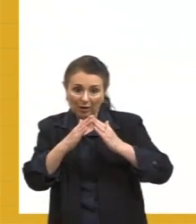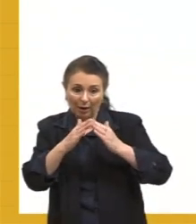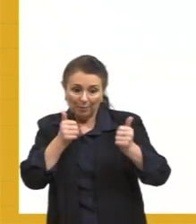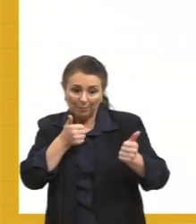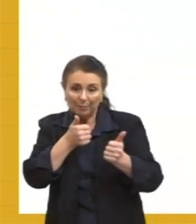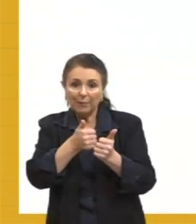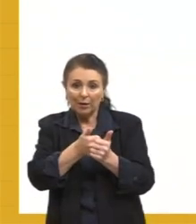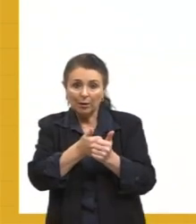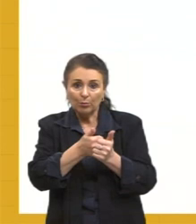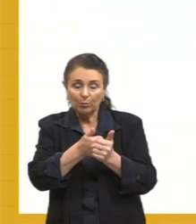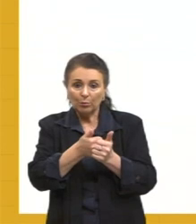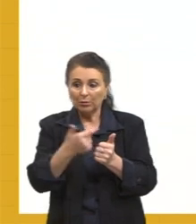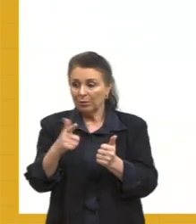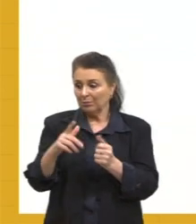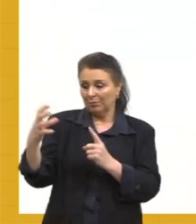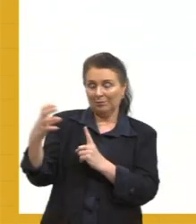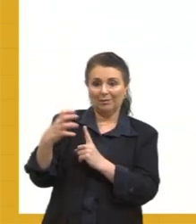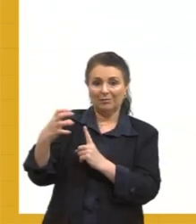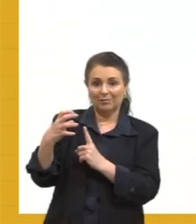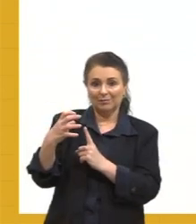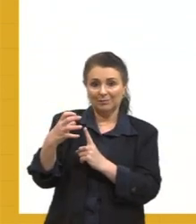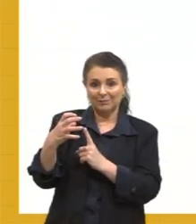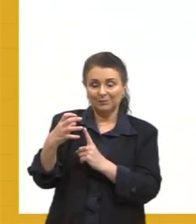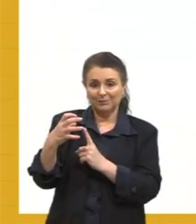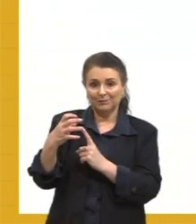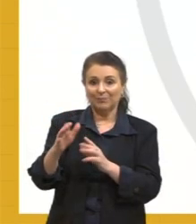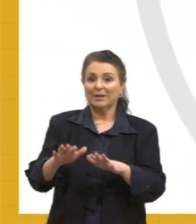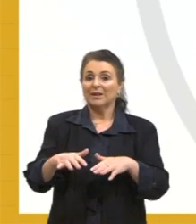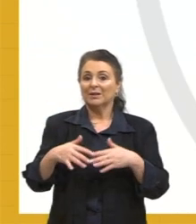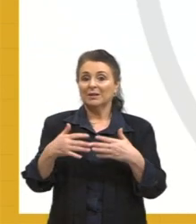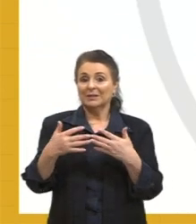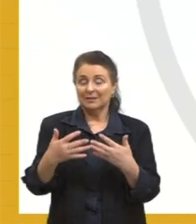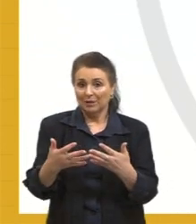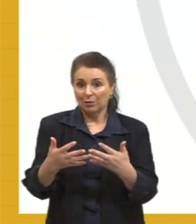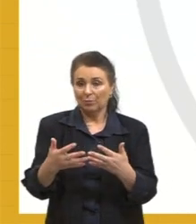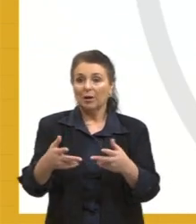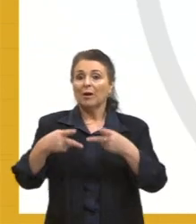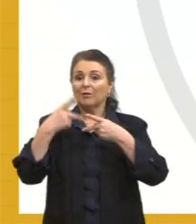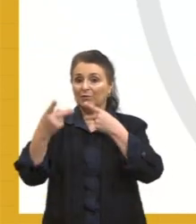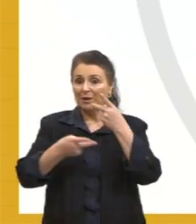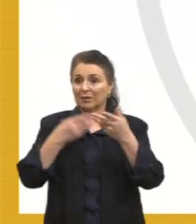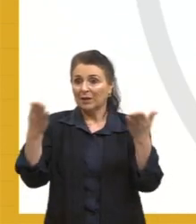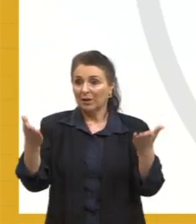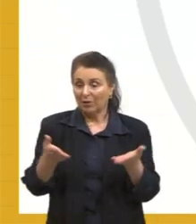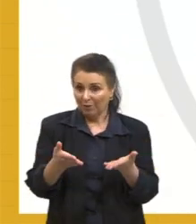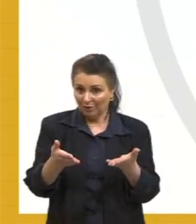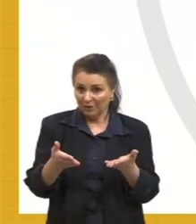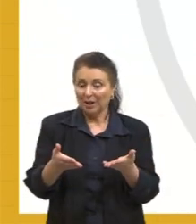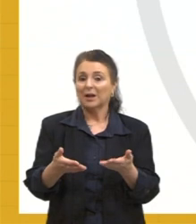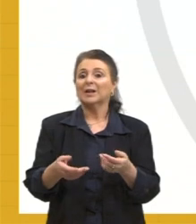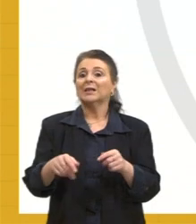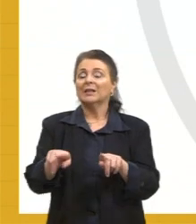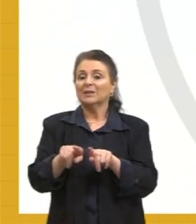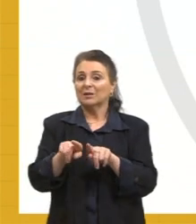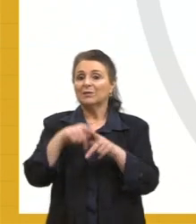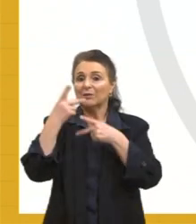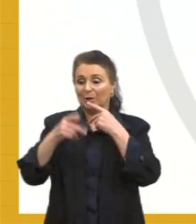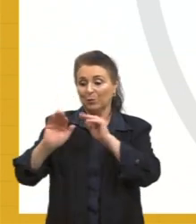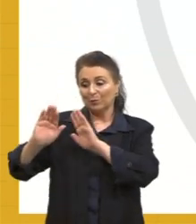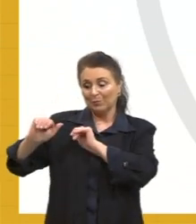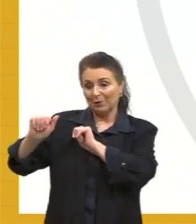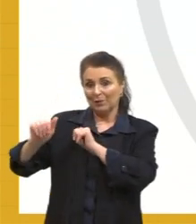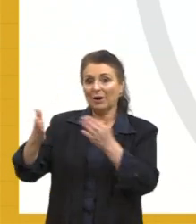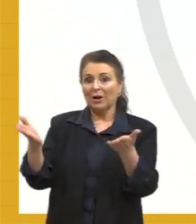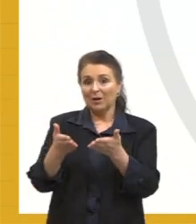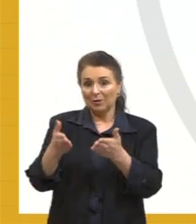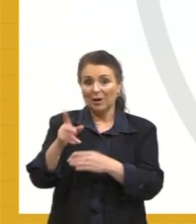não se influenciar. Então, falando agora um pouquinho, já que comentamos sobre o espanhol, eu